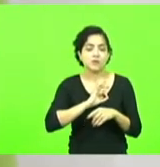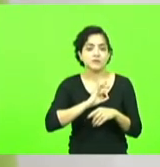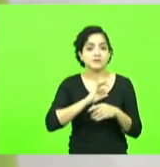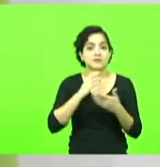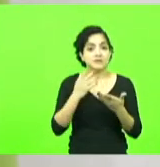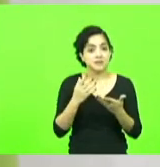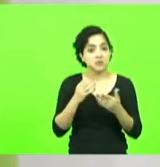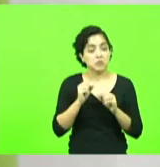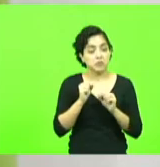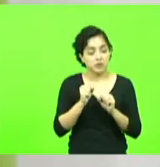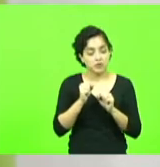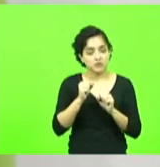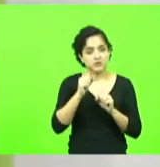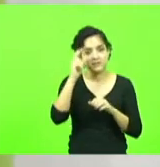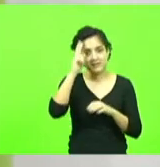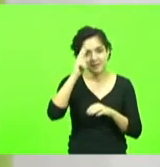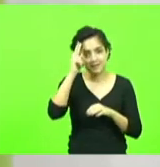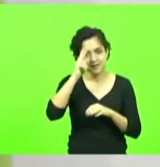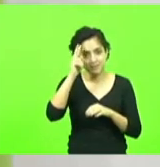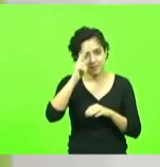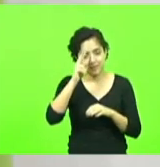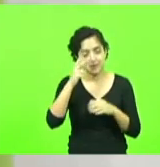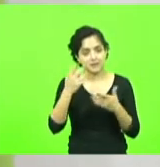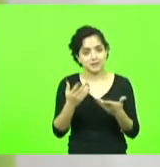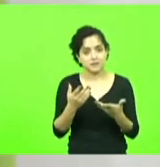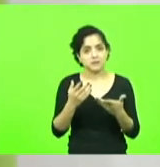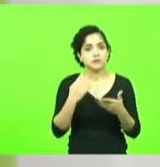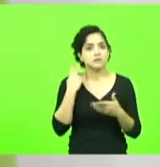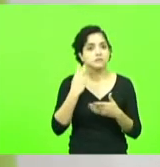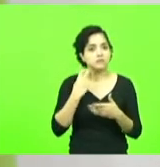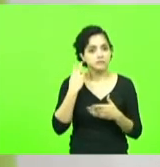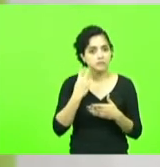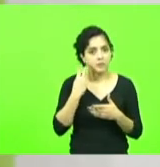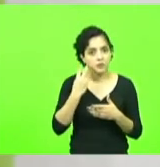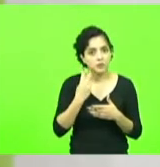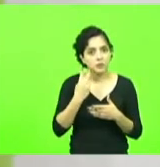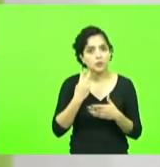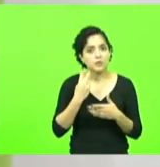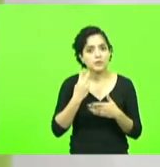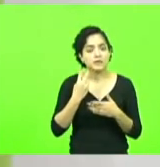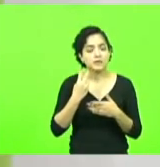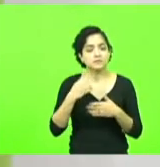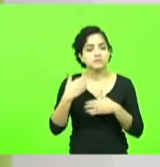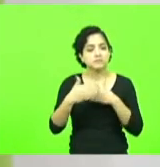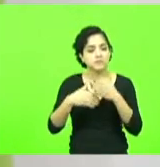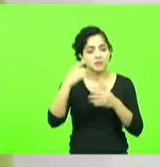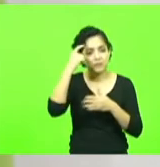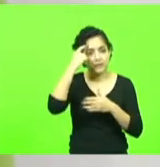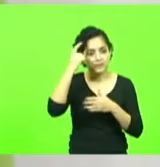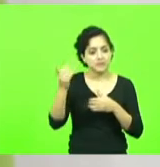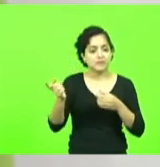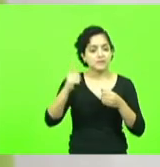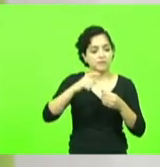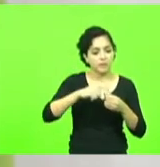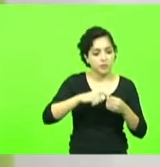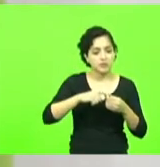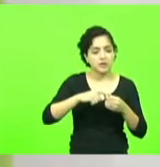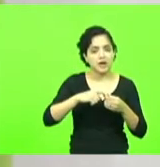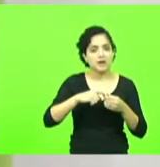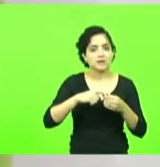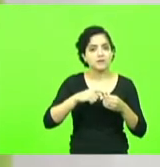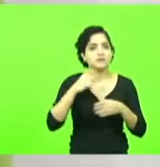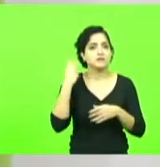boa atitude de um vereador e eu dizia que iria voltar para minha terra para ser vereador